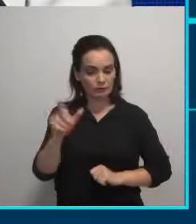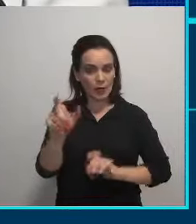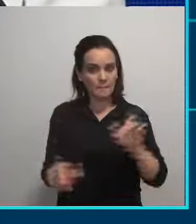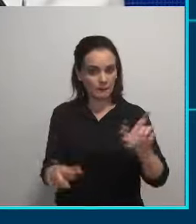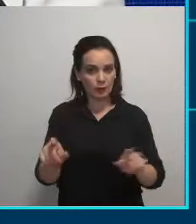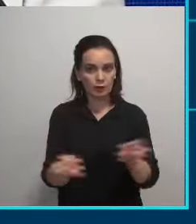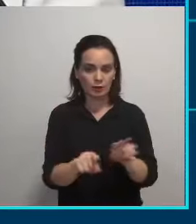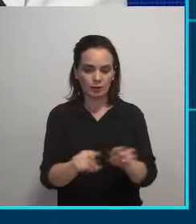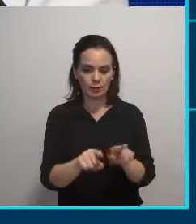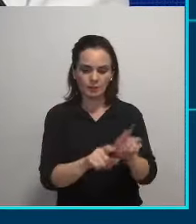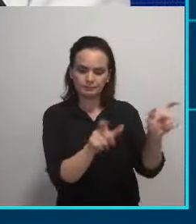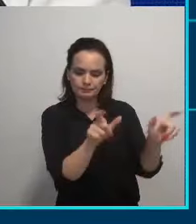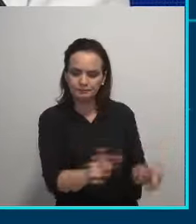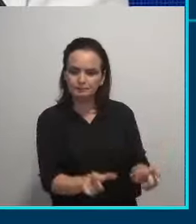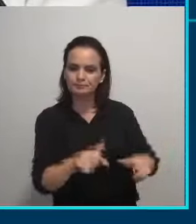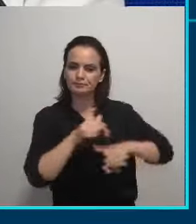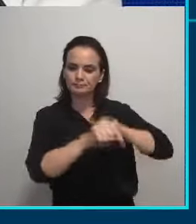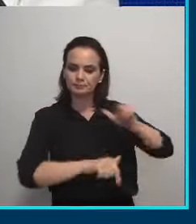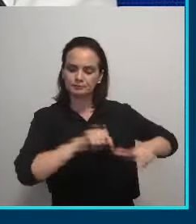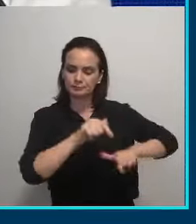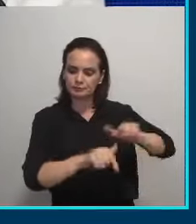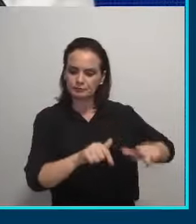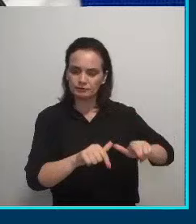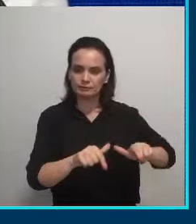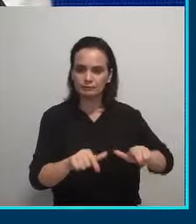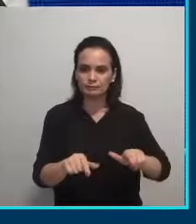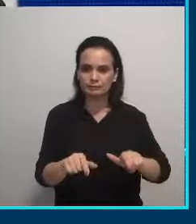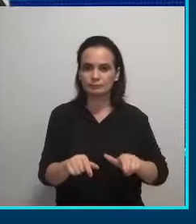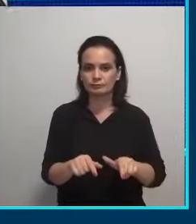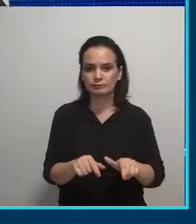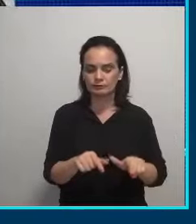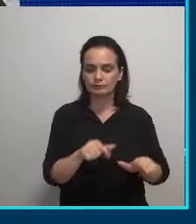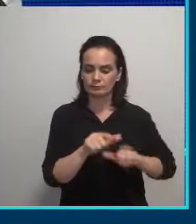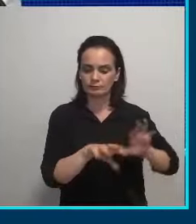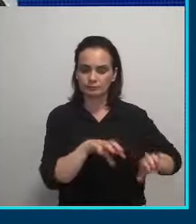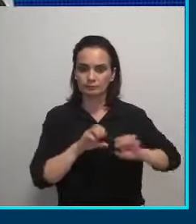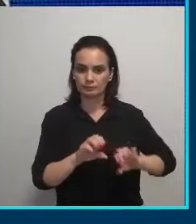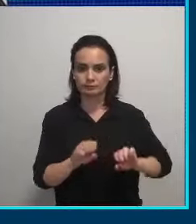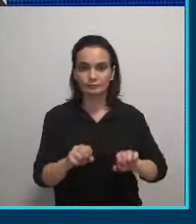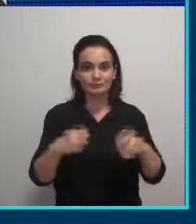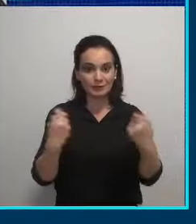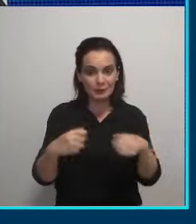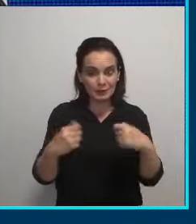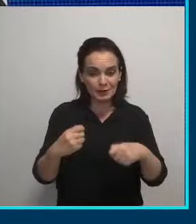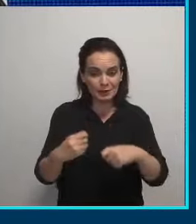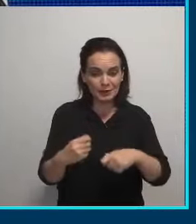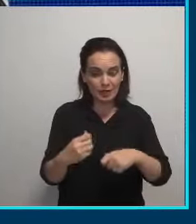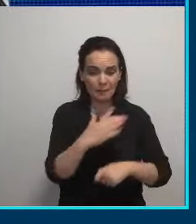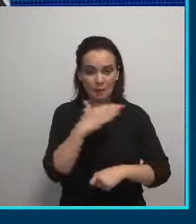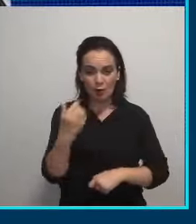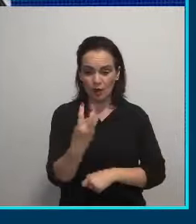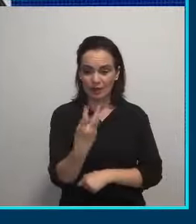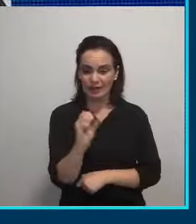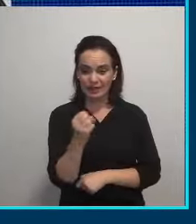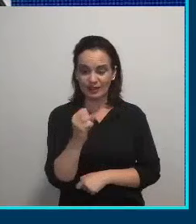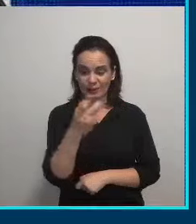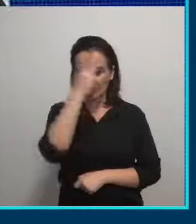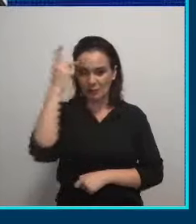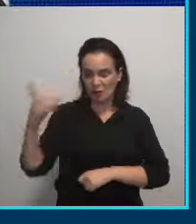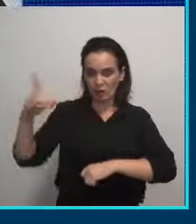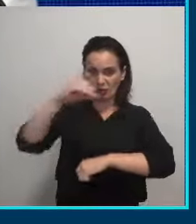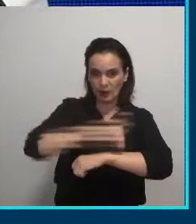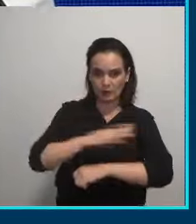quanto para o cidadão que está lá trabalhando como catador. E precisou morrer 38 pessoas por dengue para vocês descobrirem isso?